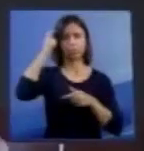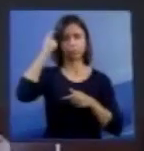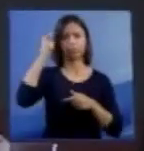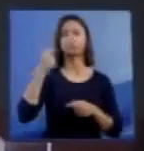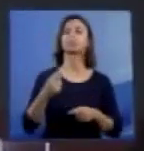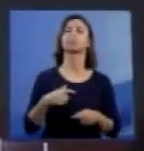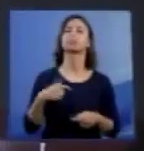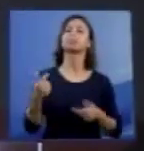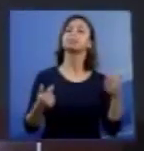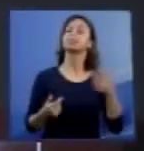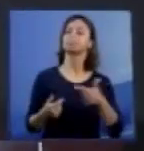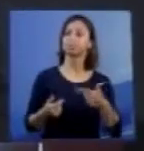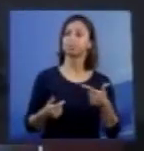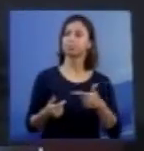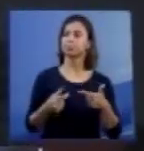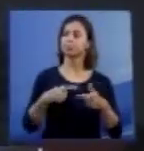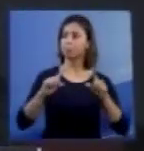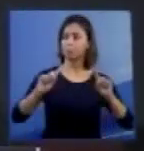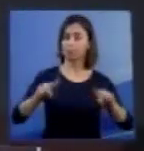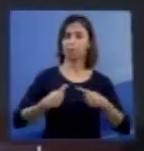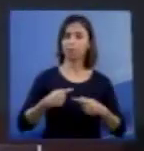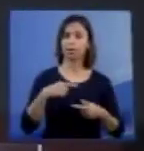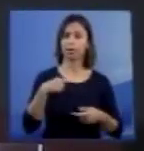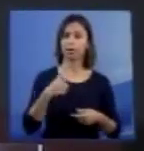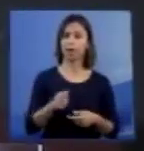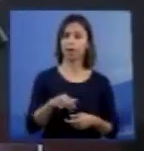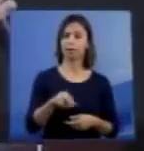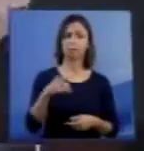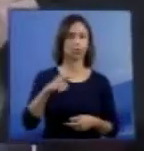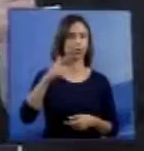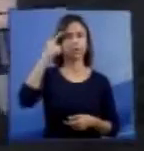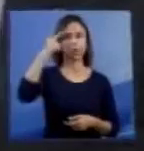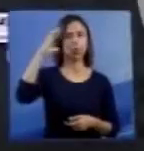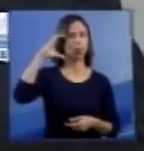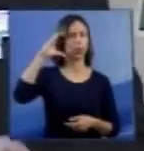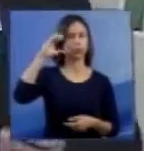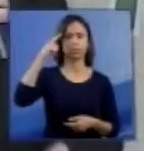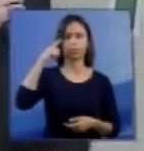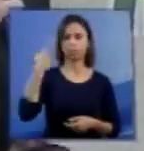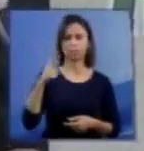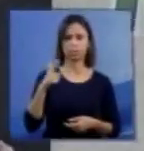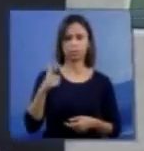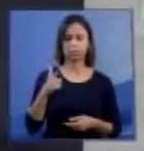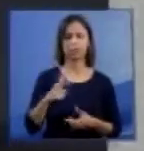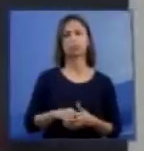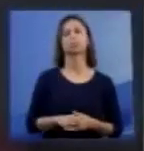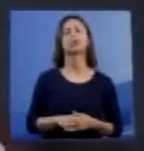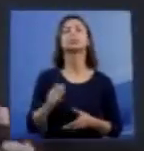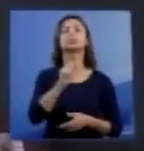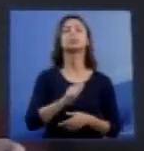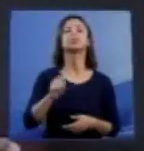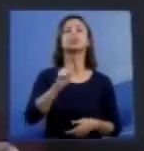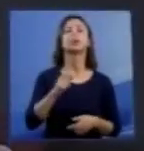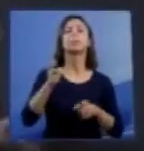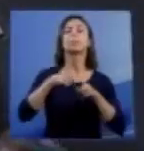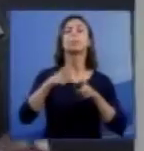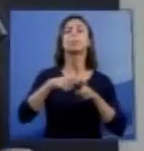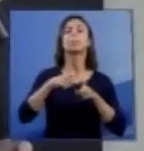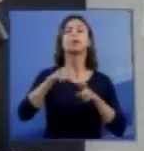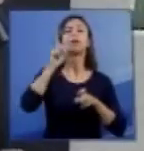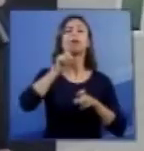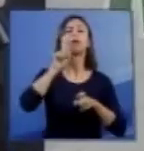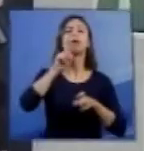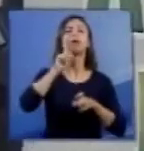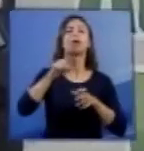alguns afirmam que a criança com anencefalia não tem consciência. A Associação Médica Americana recuou quando